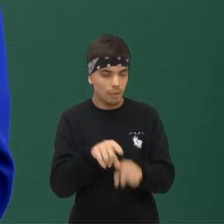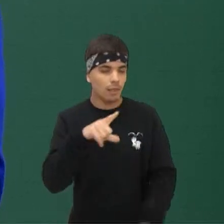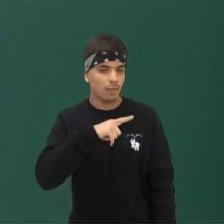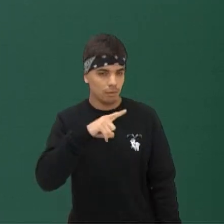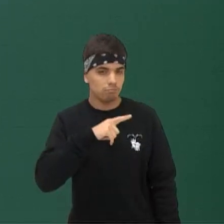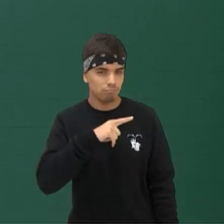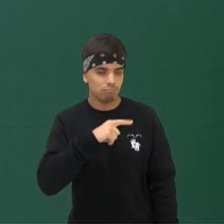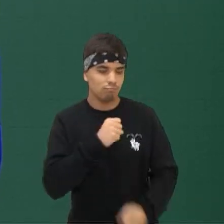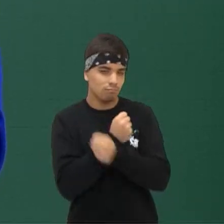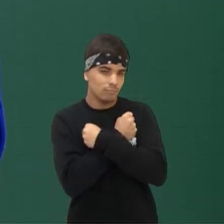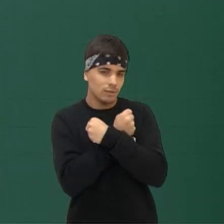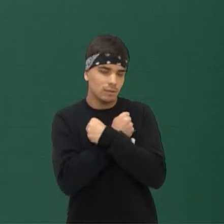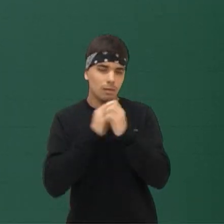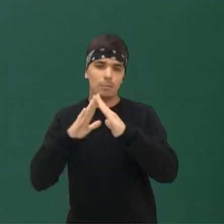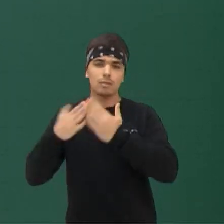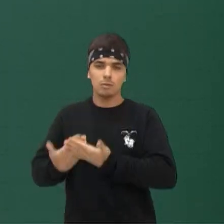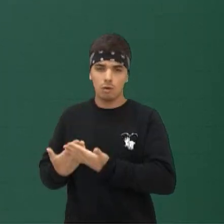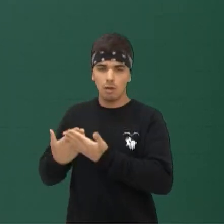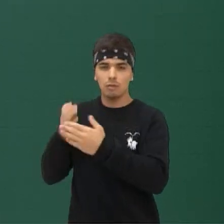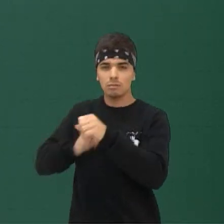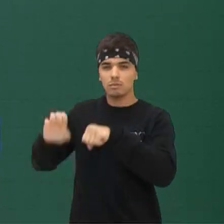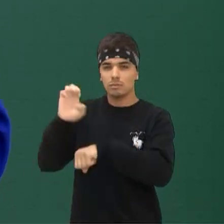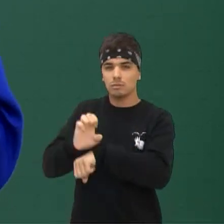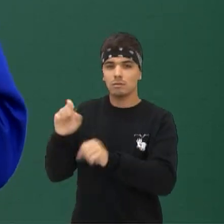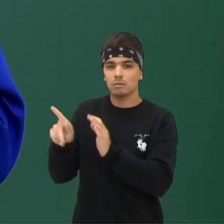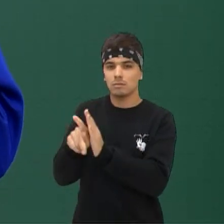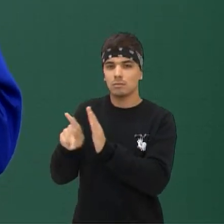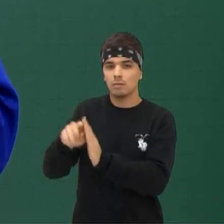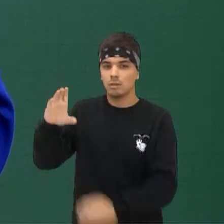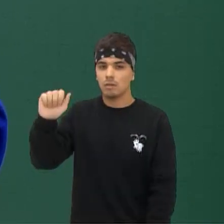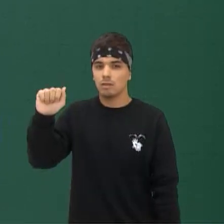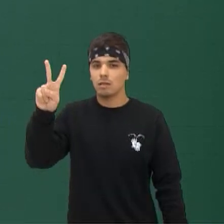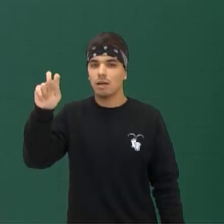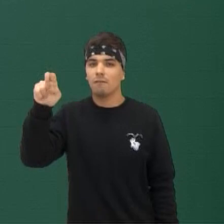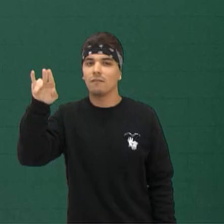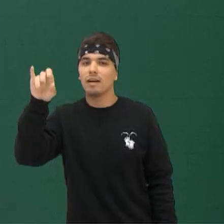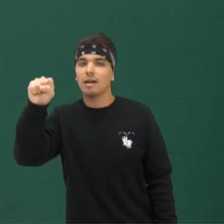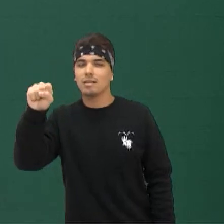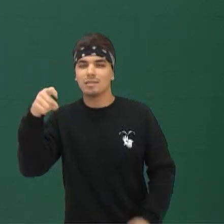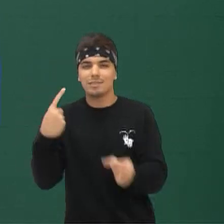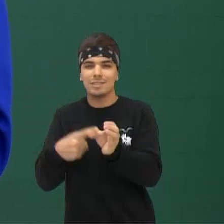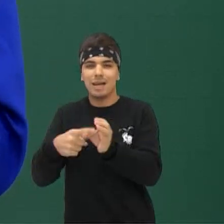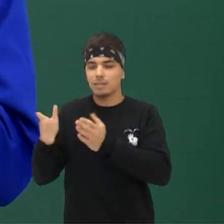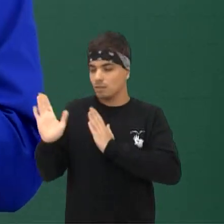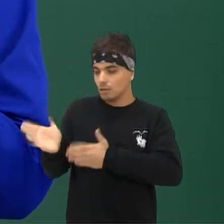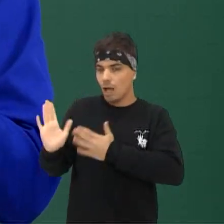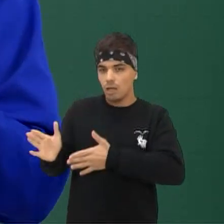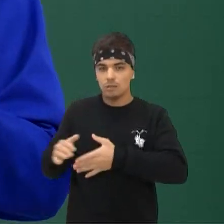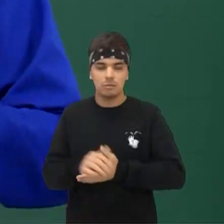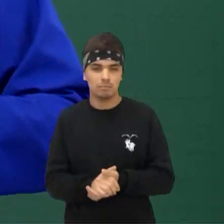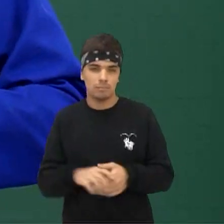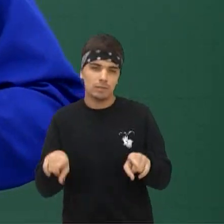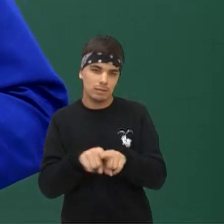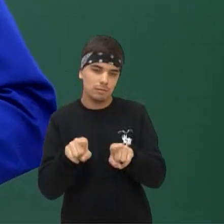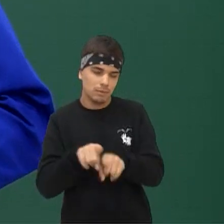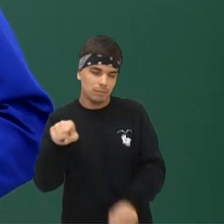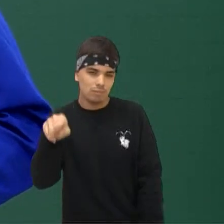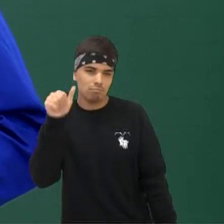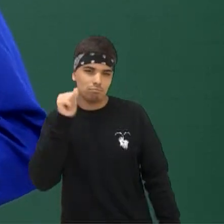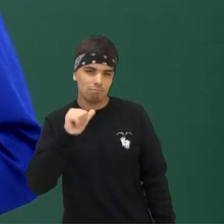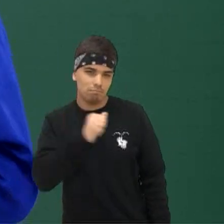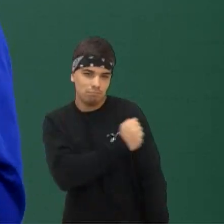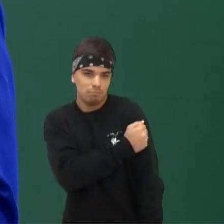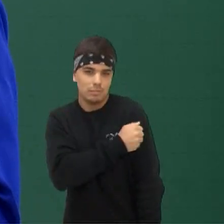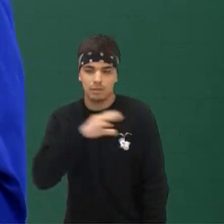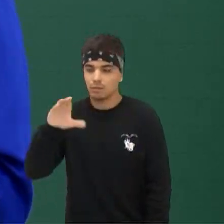um abraço para o Colégio Estadual de Cavanes Lá da cidade de Castro E também para a querida Cassiane Que está mandando um